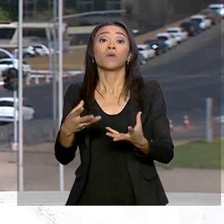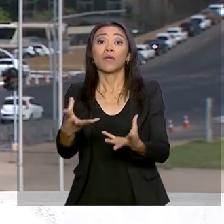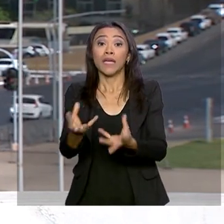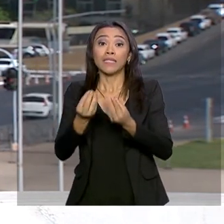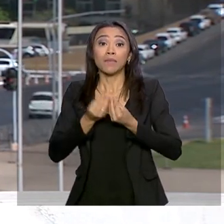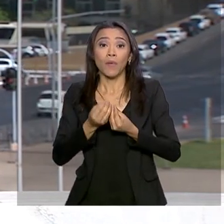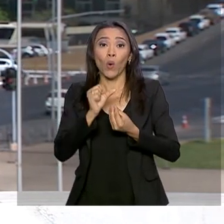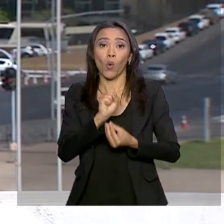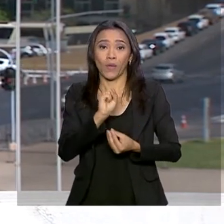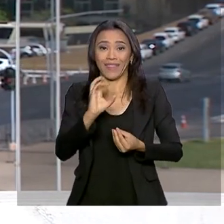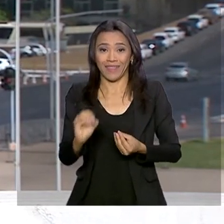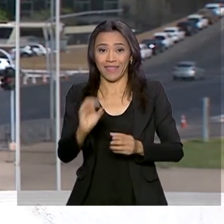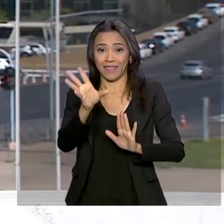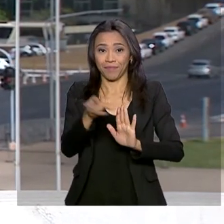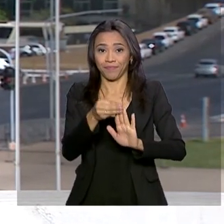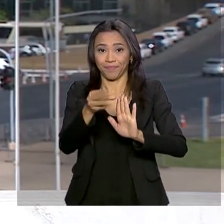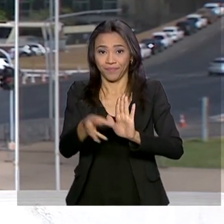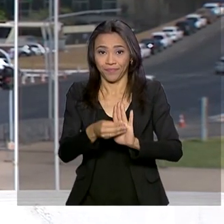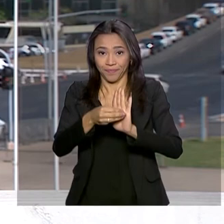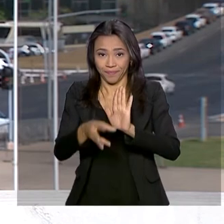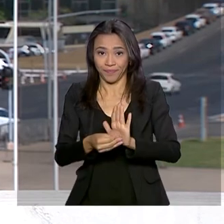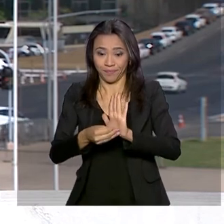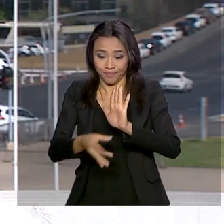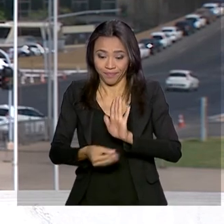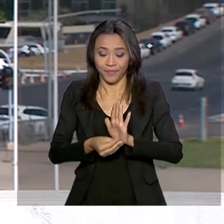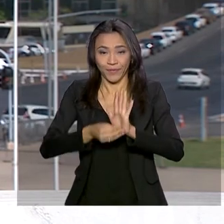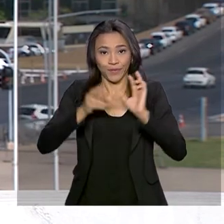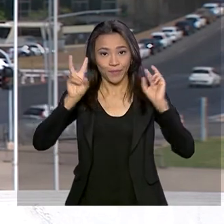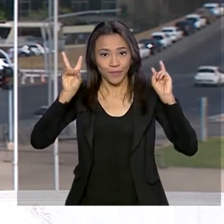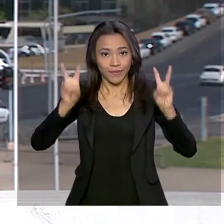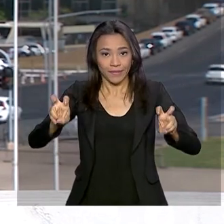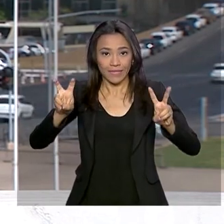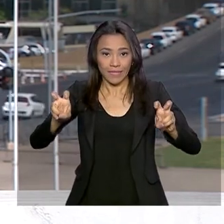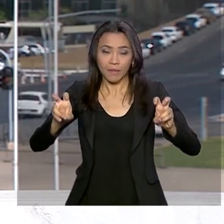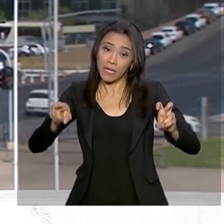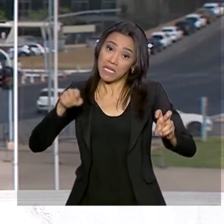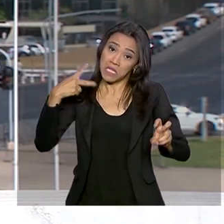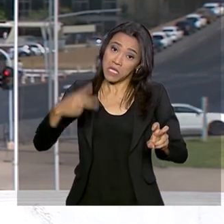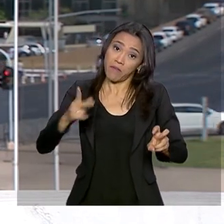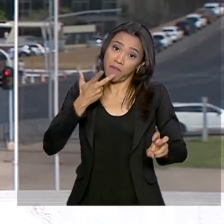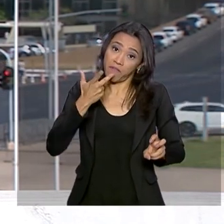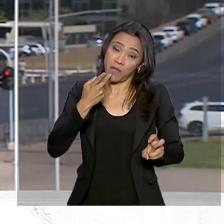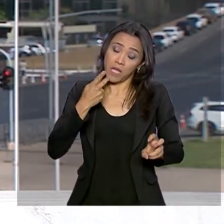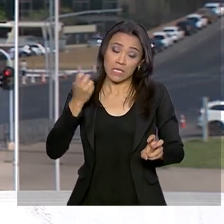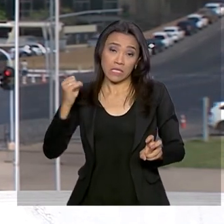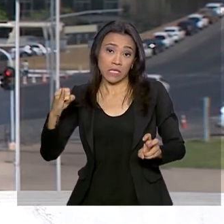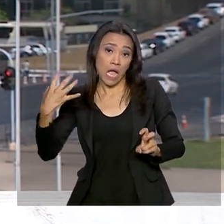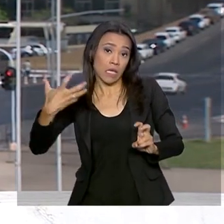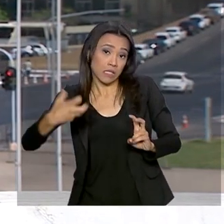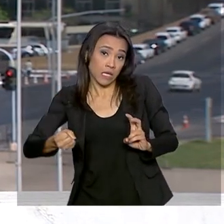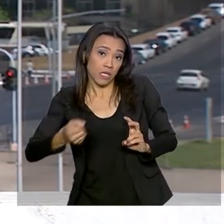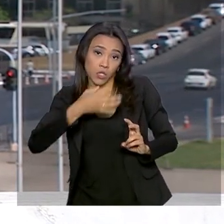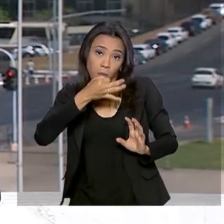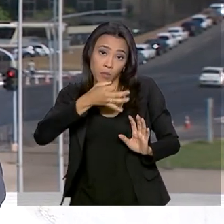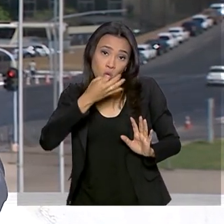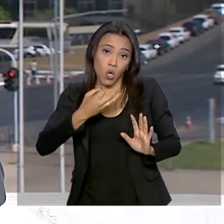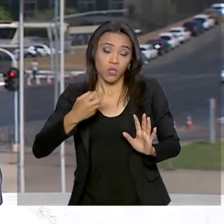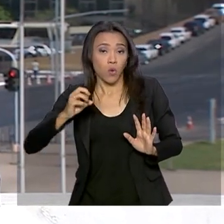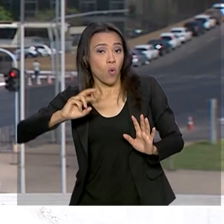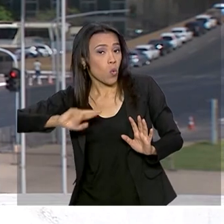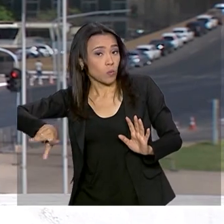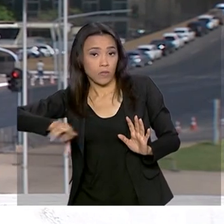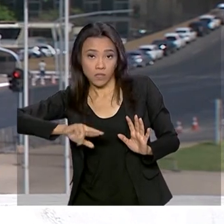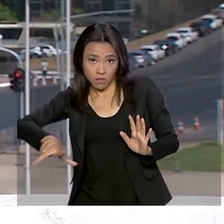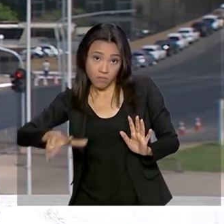emendas aí sobre esse assunto e em seu parecer ele vai dizer se acata ou não essas sugestões. Porém existe